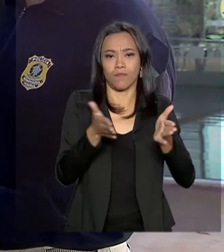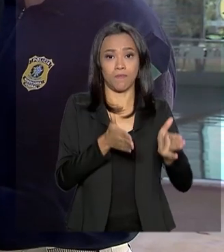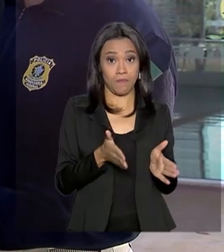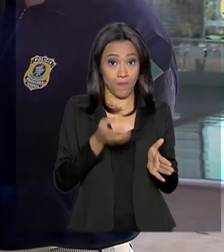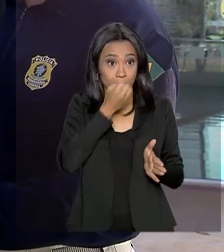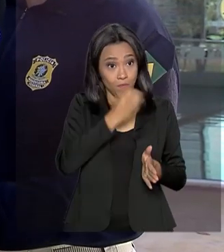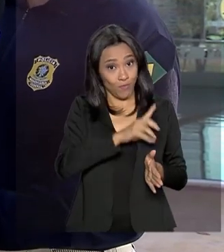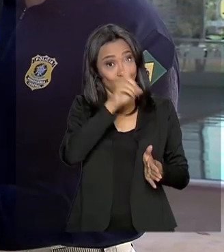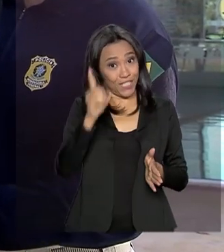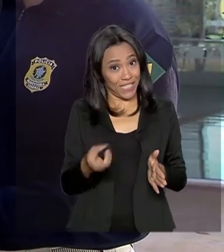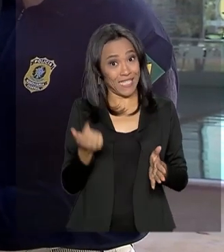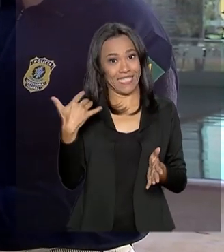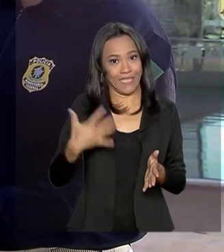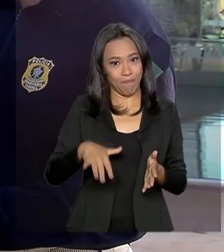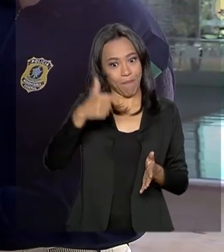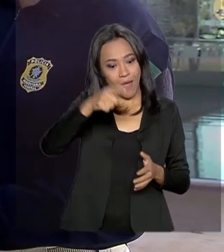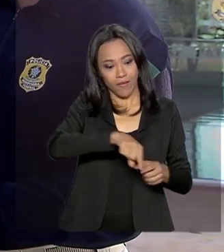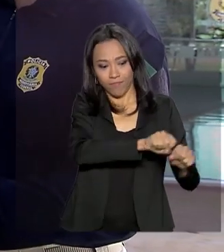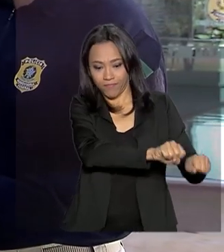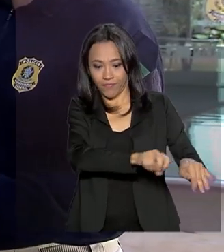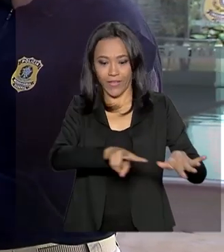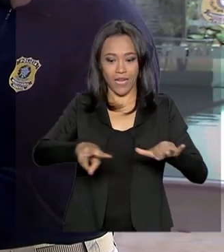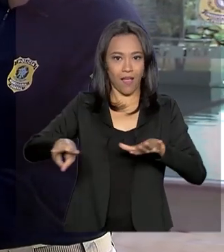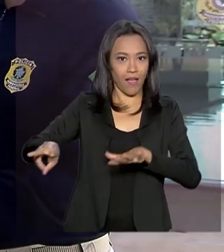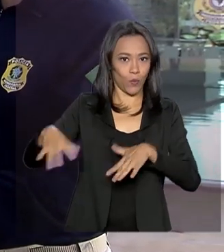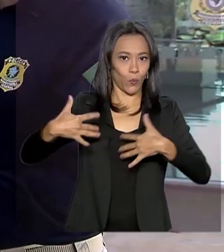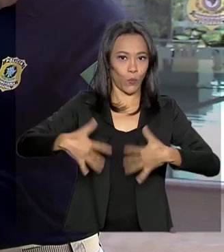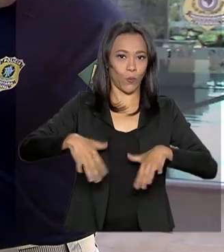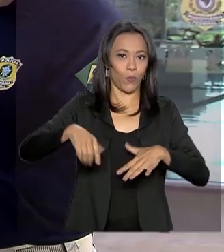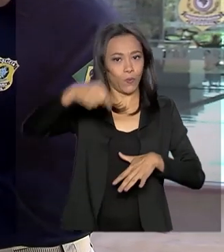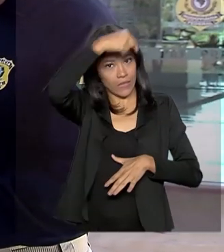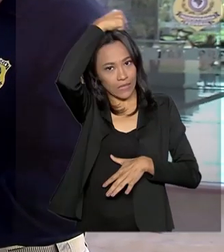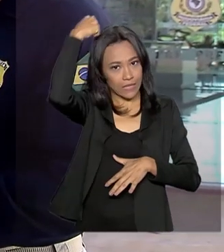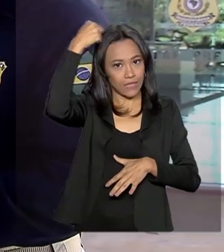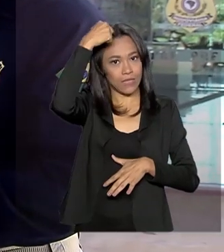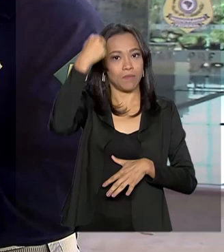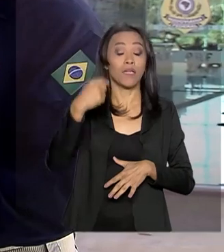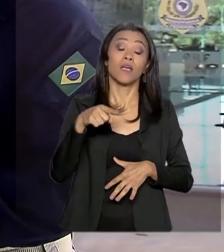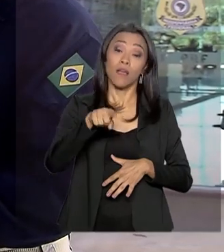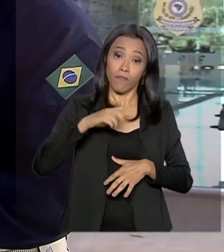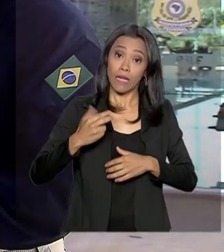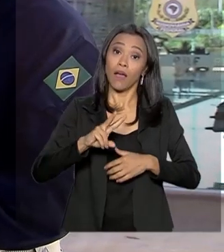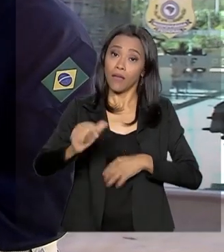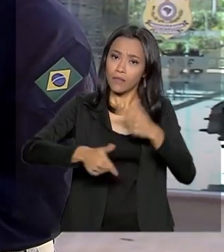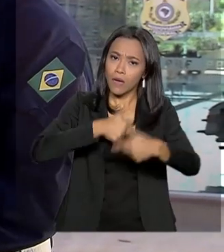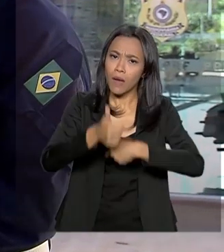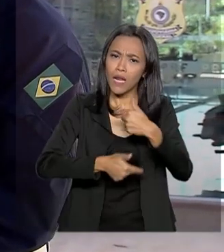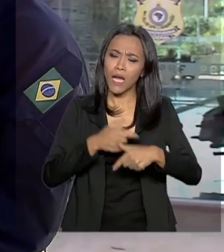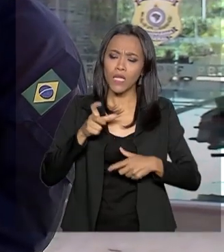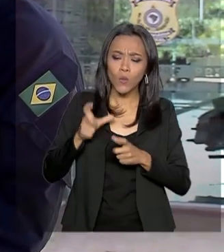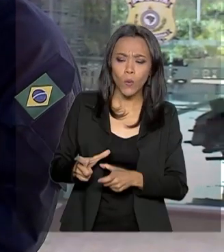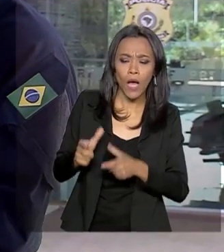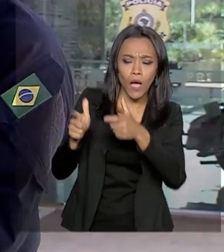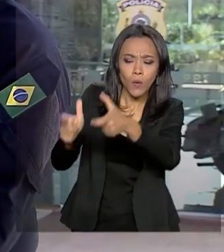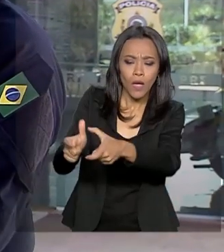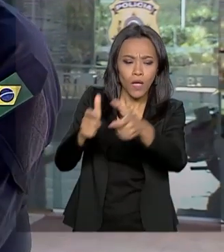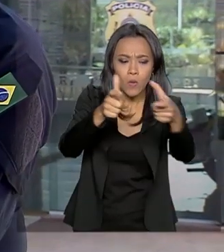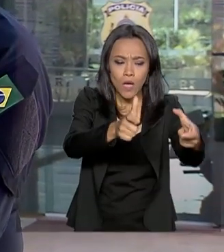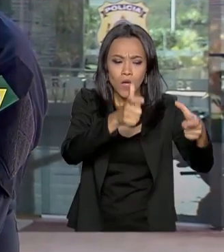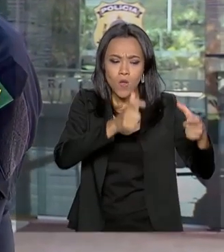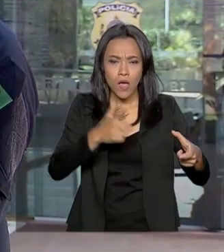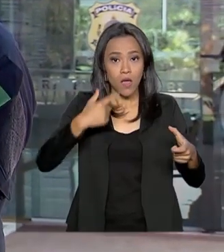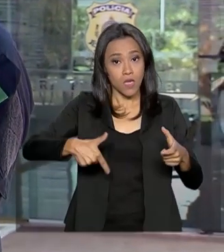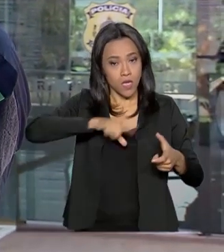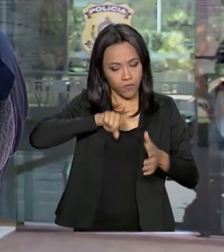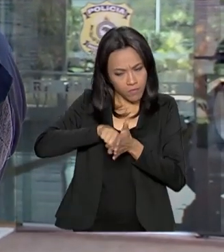estamos aí com mais um feriado, mais um final de semana prolongado. E a PRF vai trabalhar principalmente naqueles locais onde nós já detectamos por meio de análises